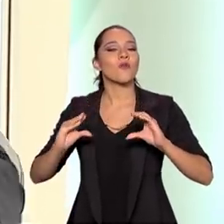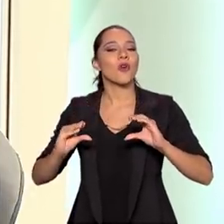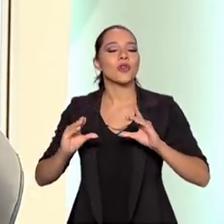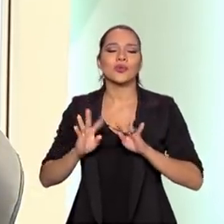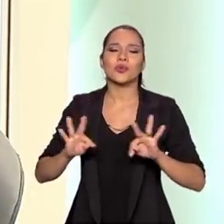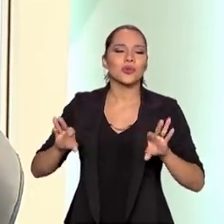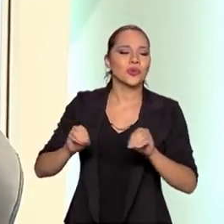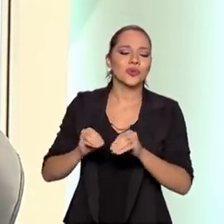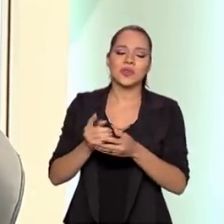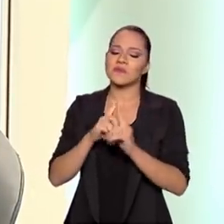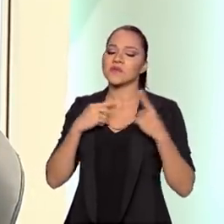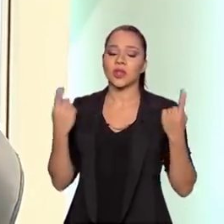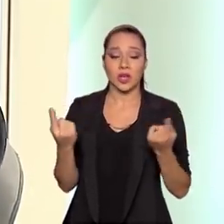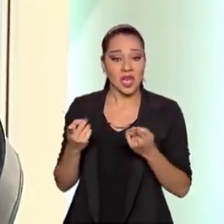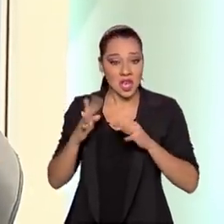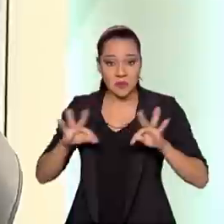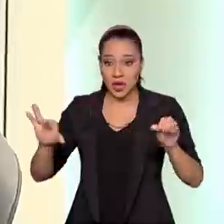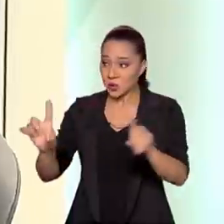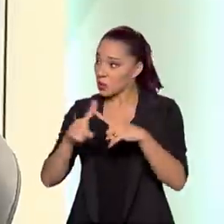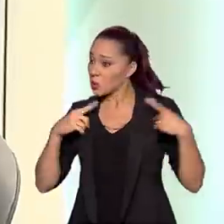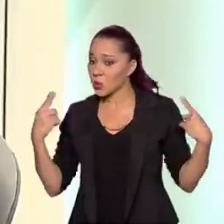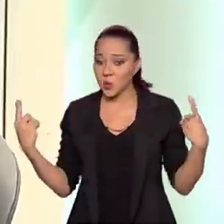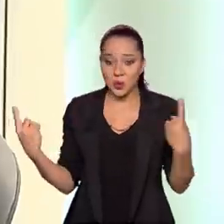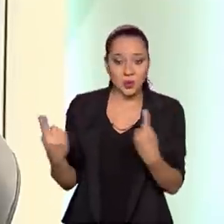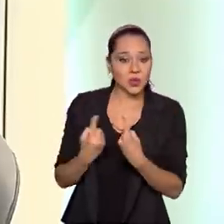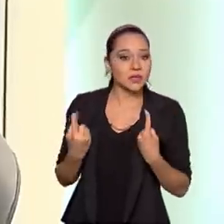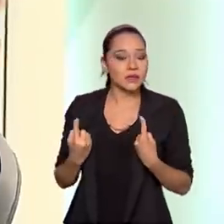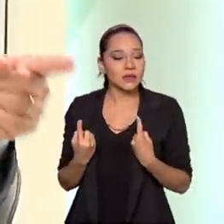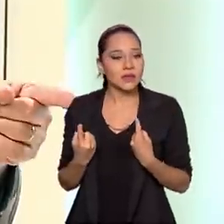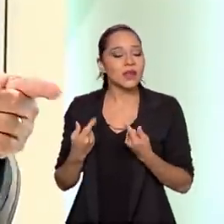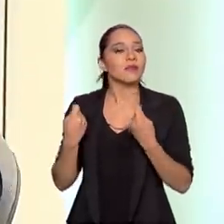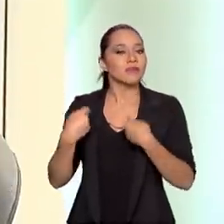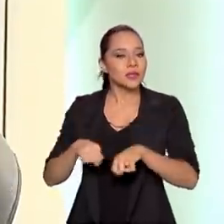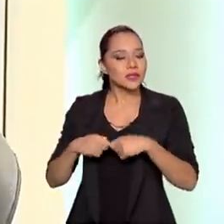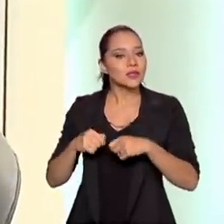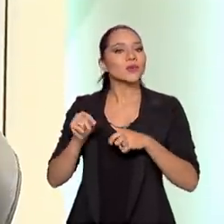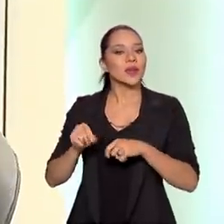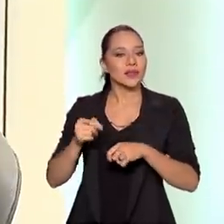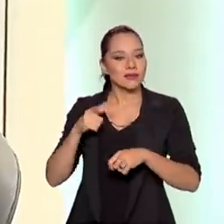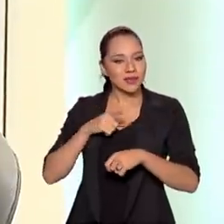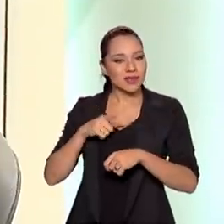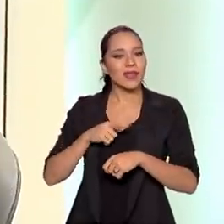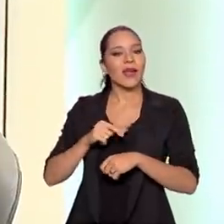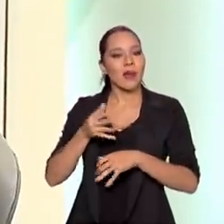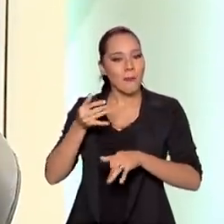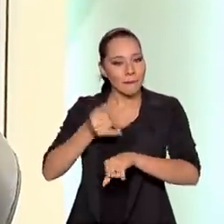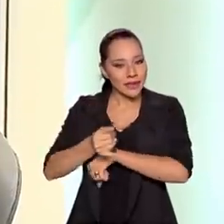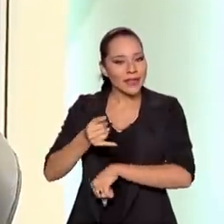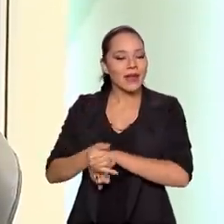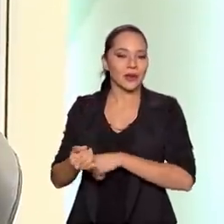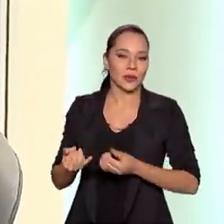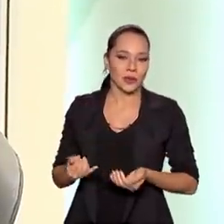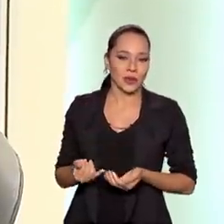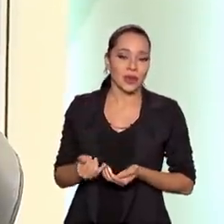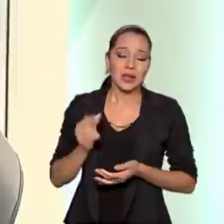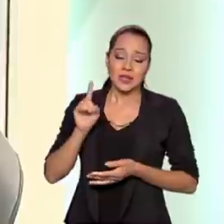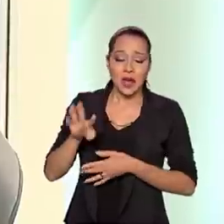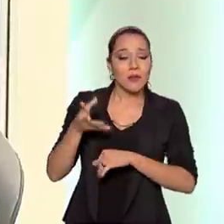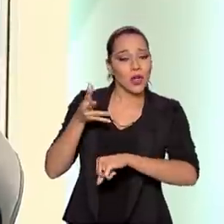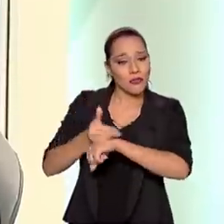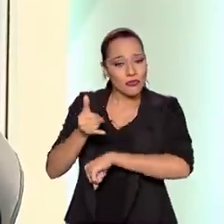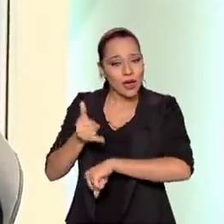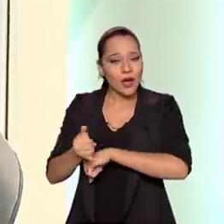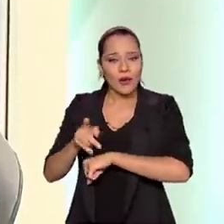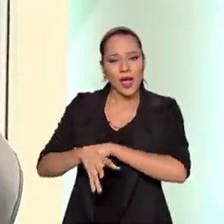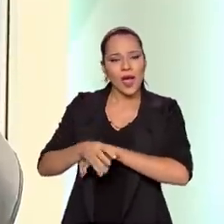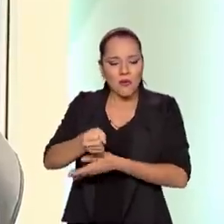isso que nos rodeia. E para tudo isso que nós temos aqui, nós temos a presença do bem-mineral. Seja porque o bem-mineral, ele